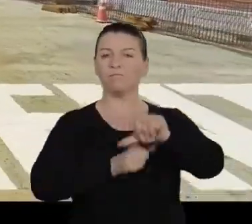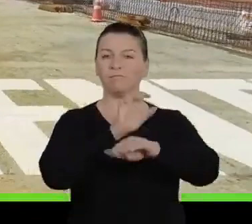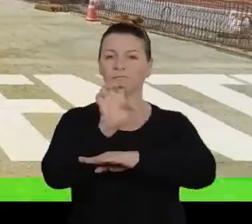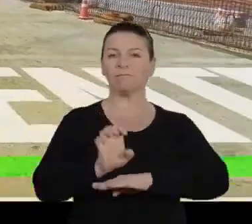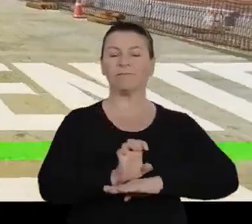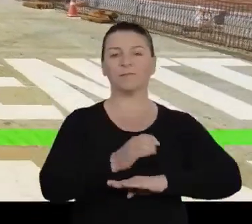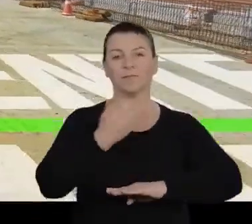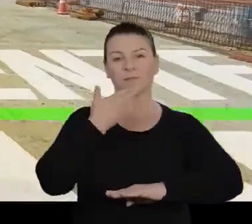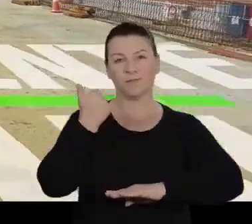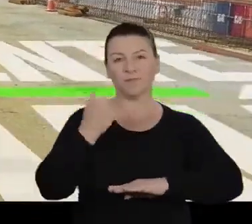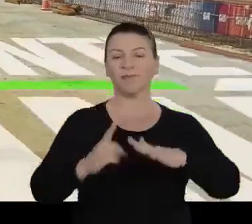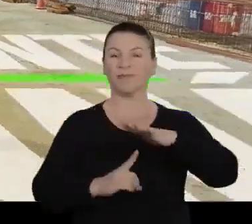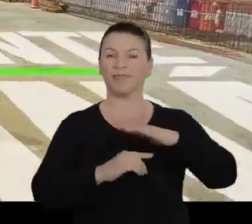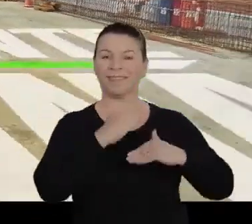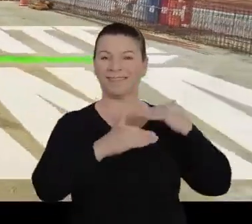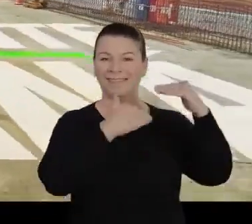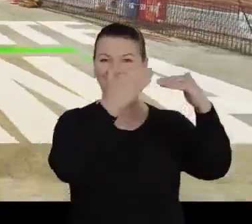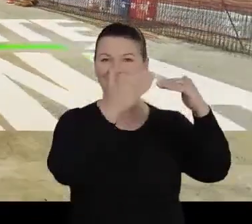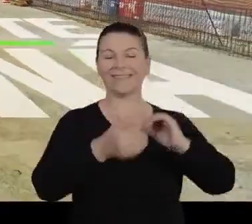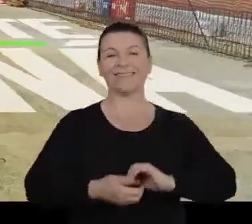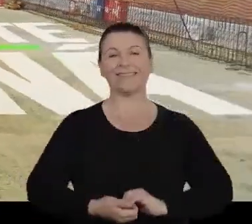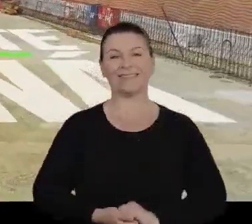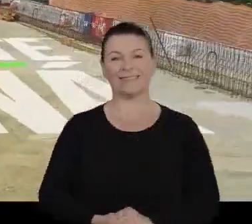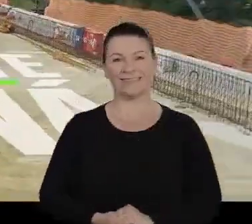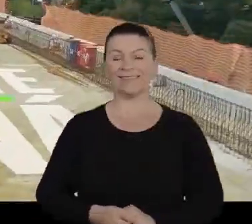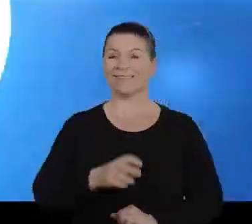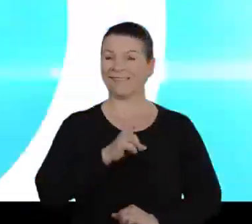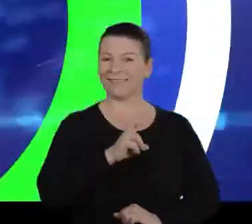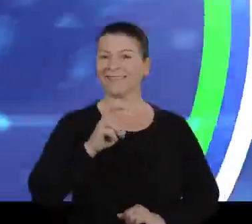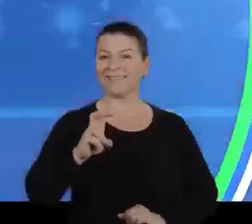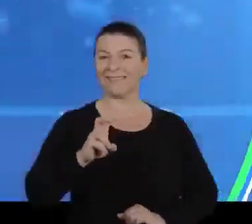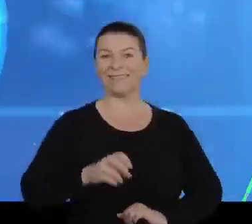que estamos mudando o nosso estado para melhor. Pra frente, Paraná.